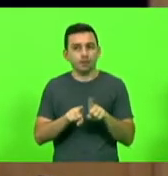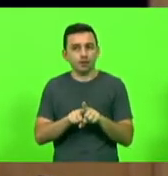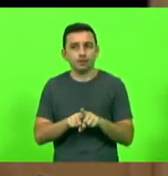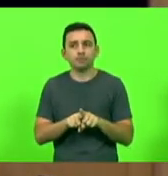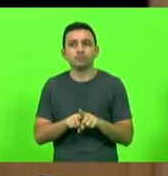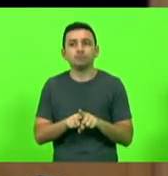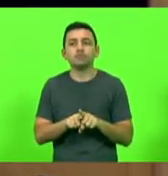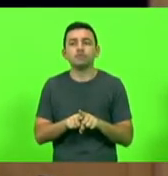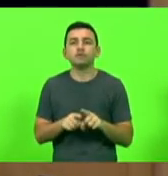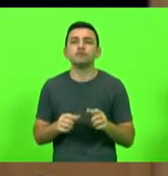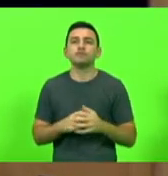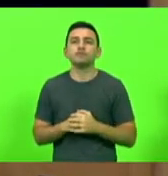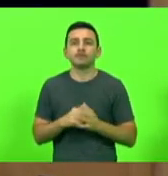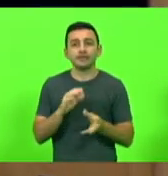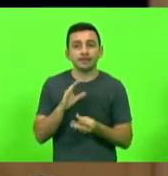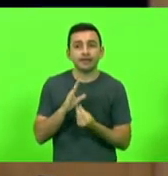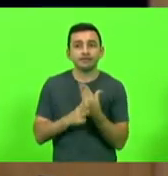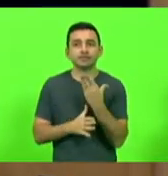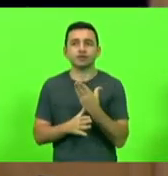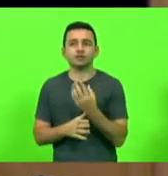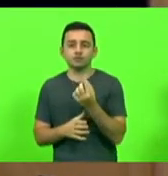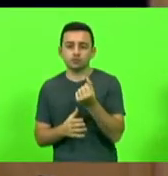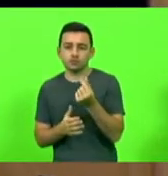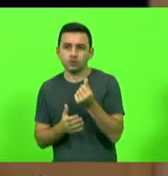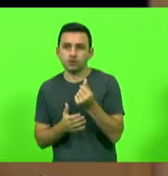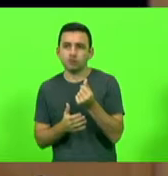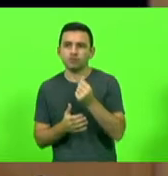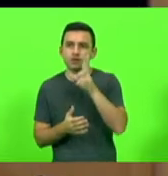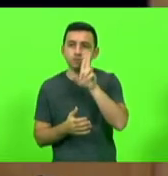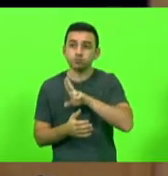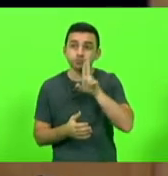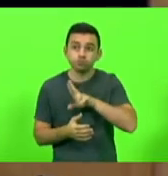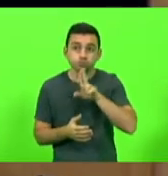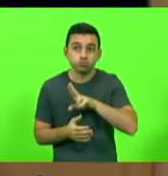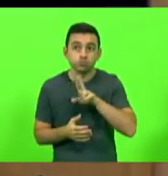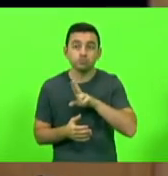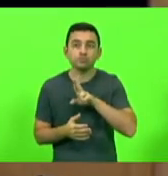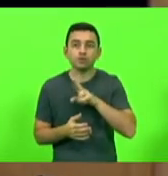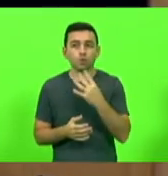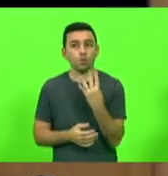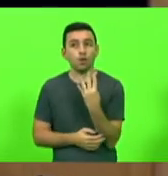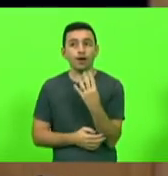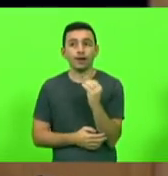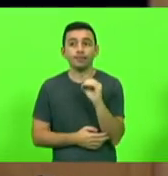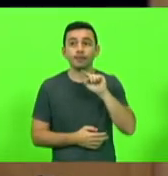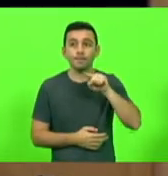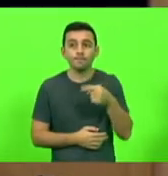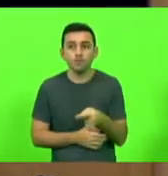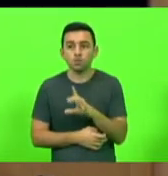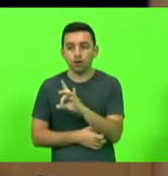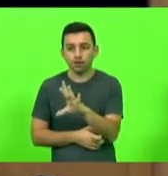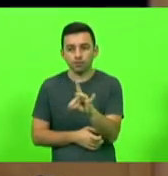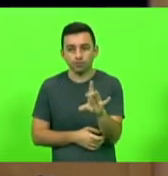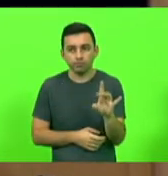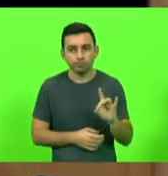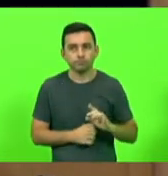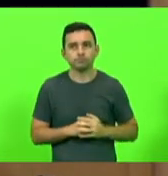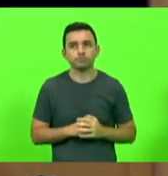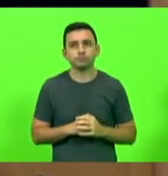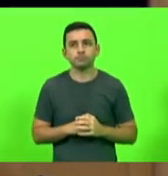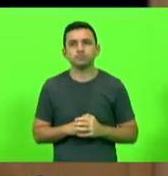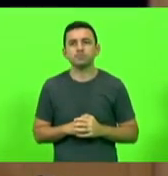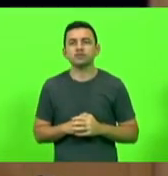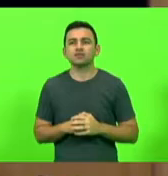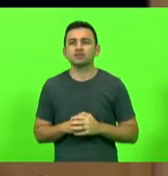criação de linha de crédito emergencial, de pelo menos 40 mil por beneficiário, com